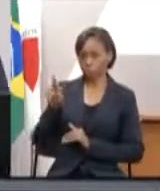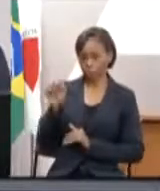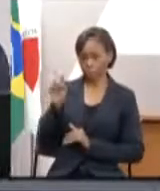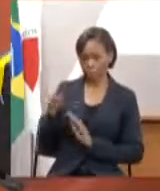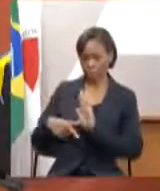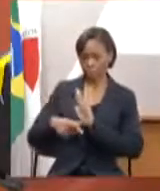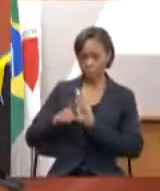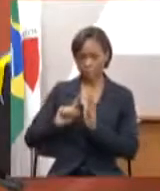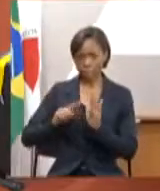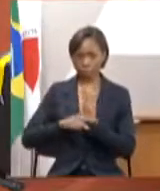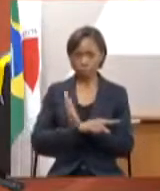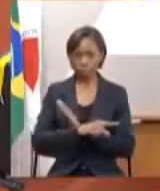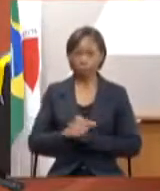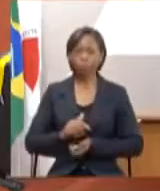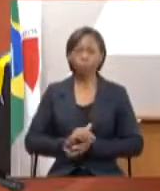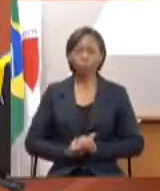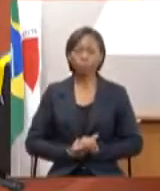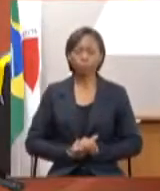questionamento